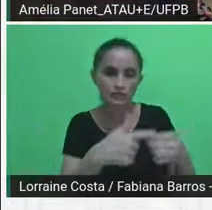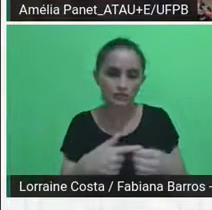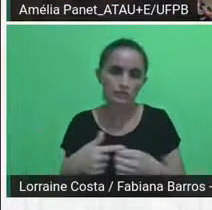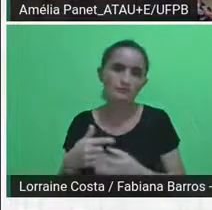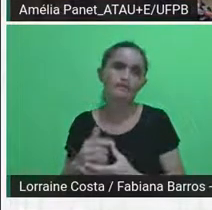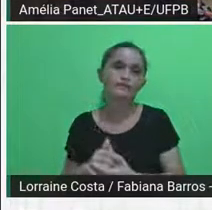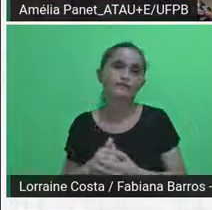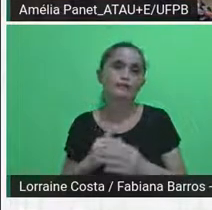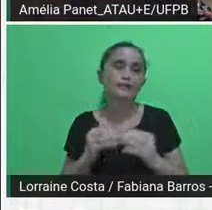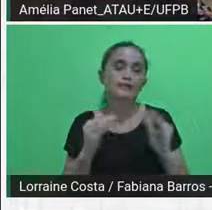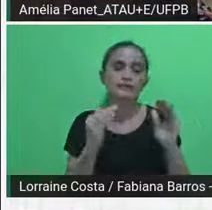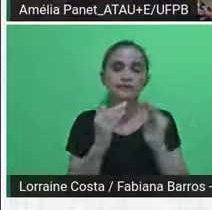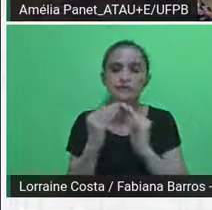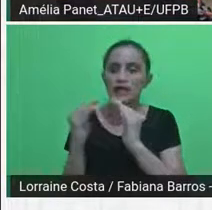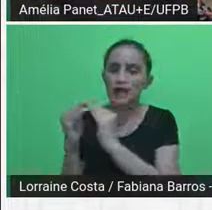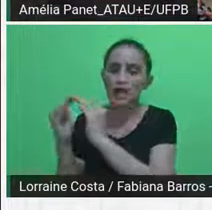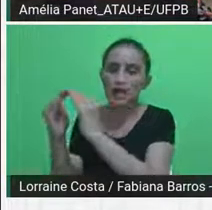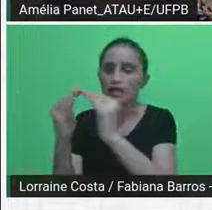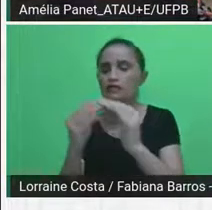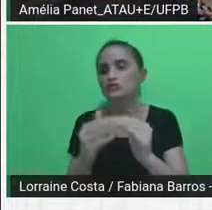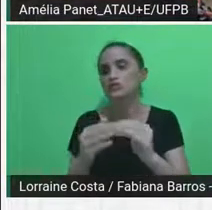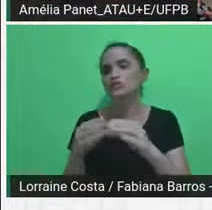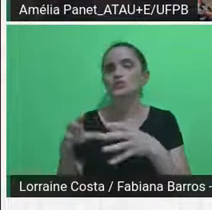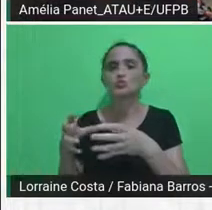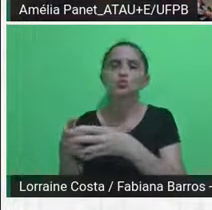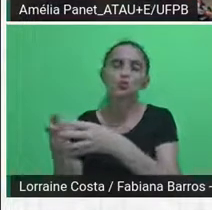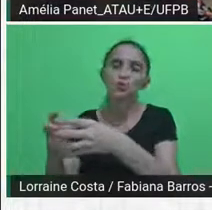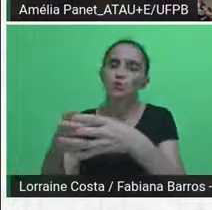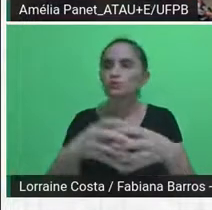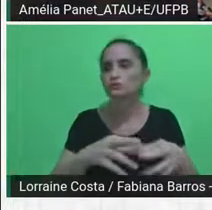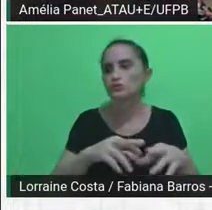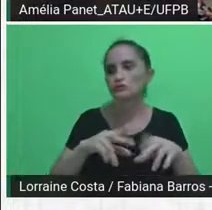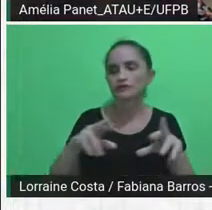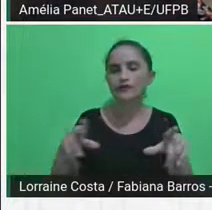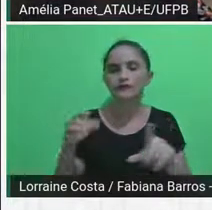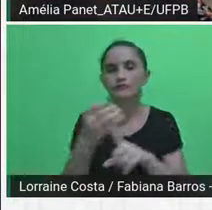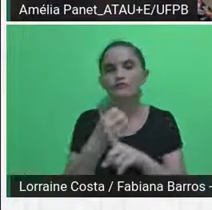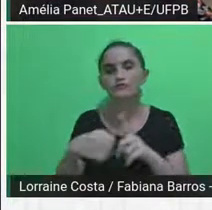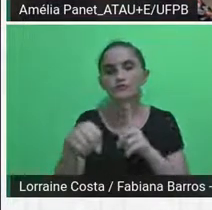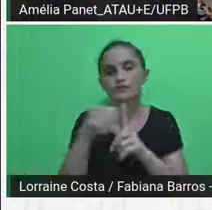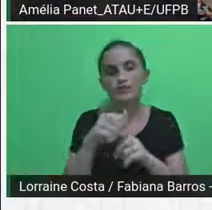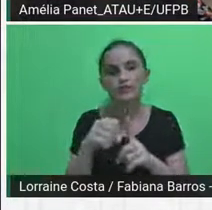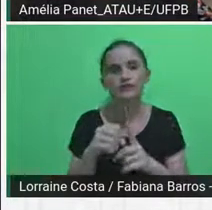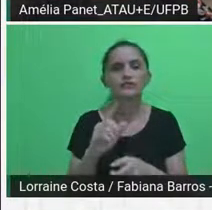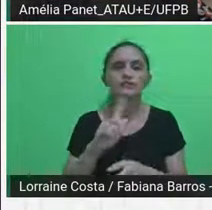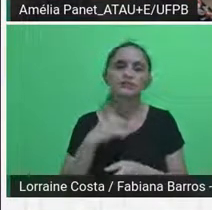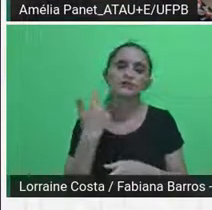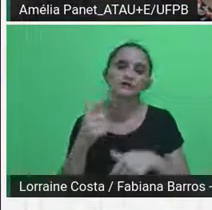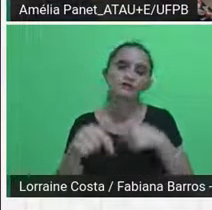comunidades, né, dos grupos sócio-espaciais que nós trabalhamos. Pode passar, por favor.